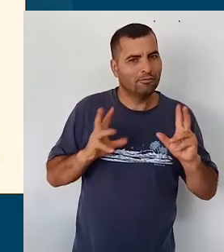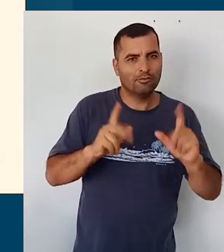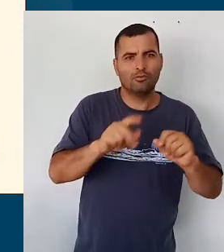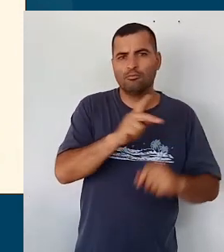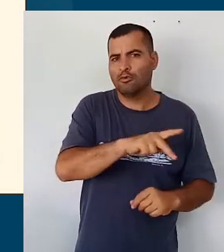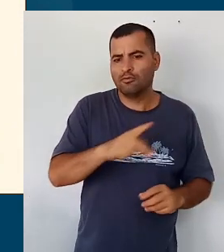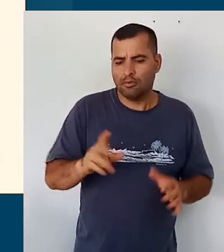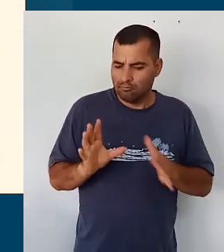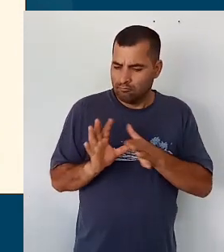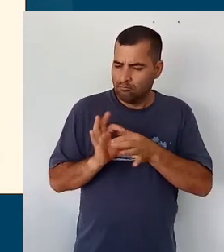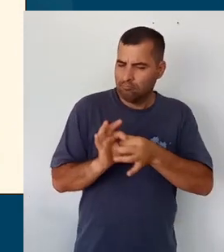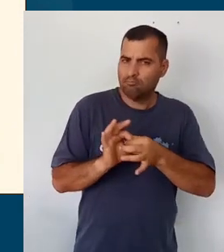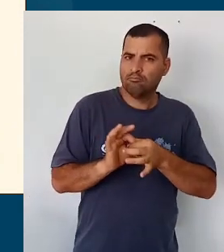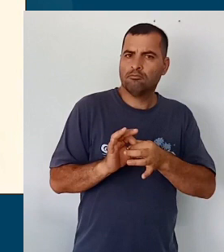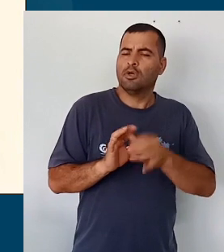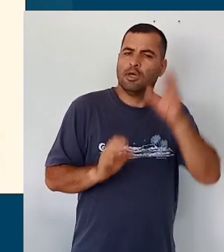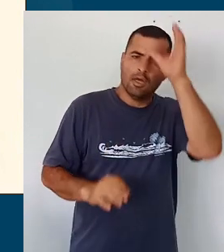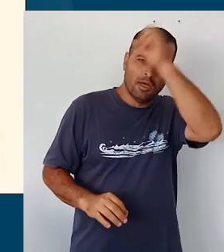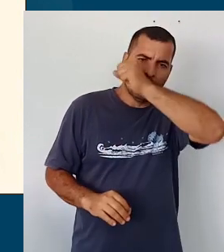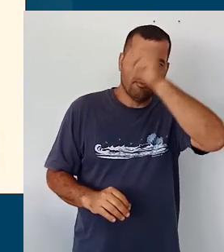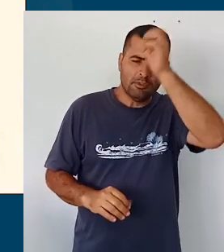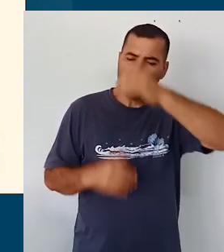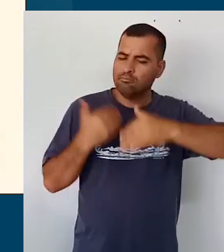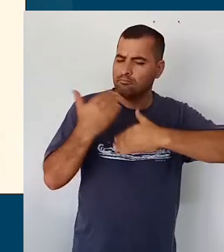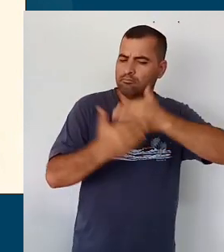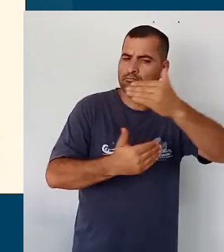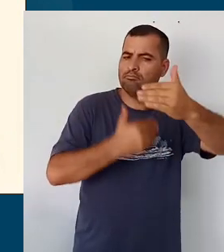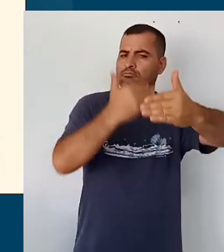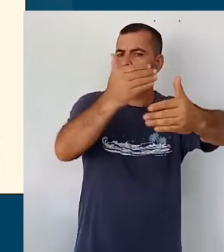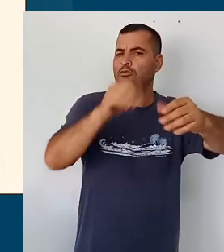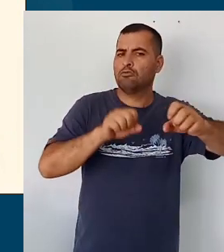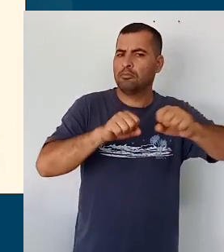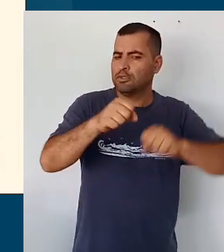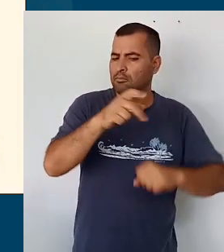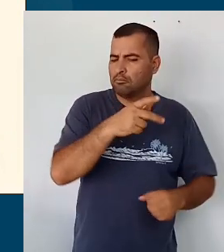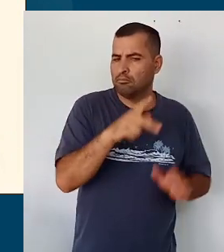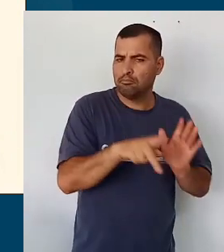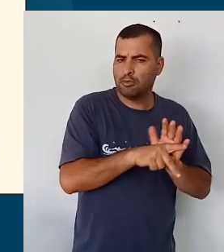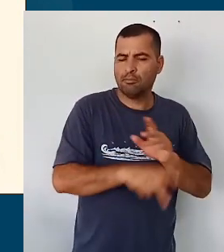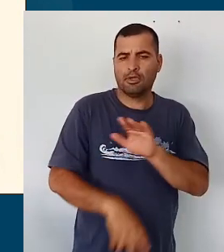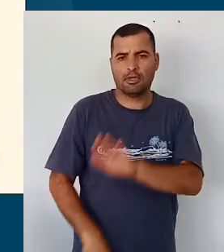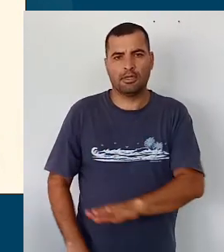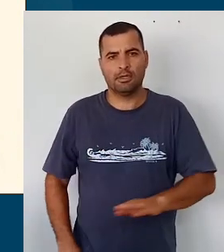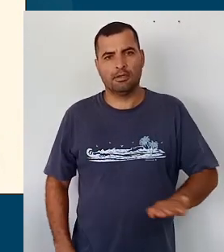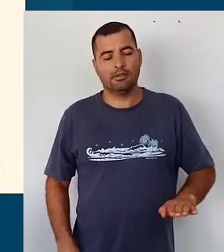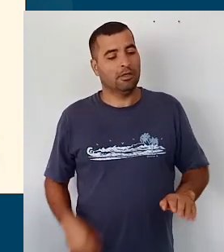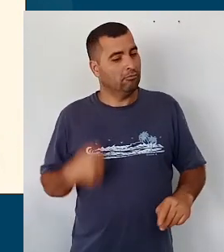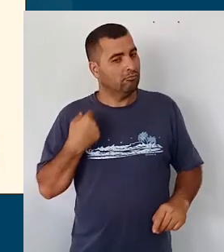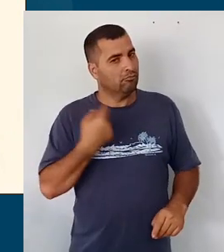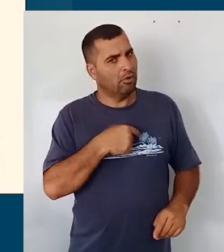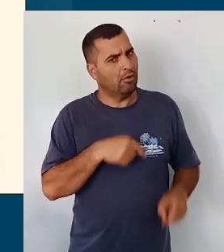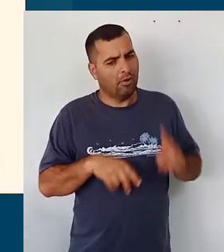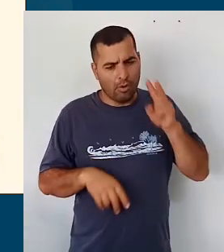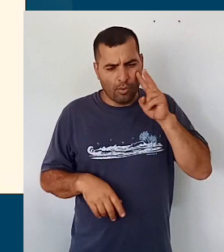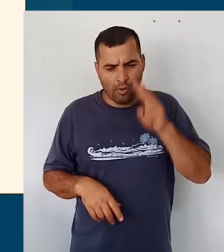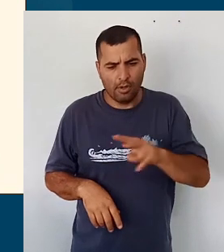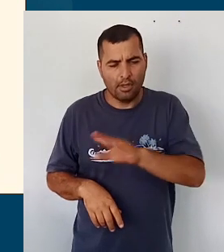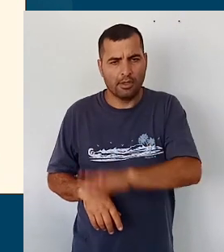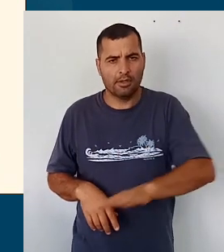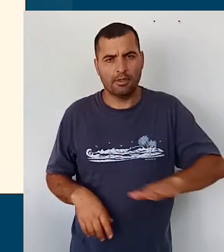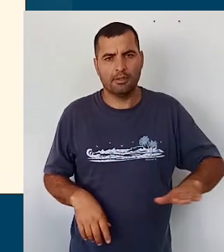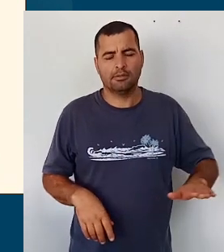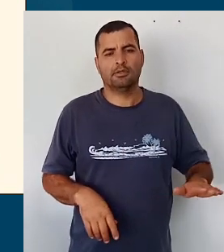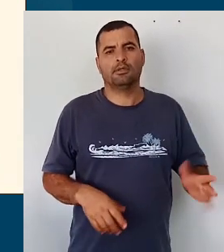aprendizagens e com o processo formativo das crianças. Então, ao olhar para essas crianças, não como